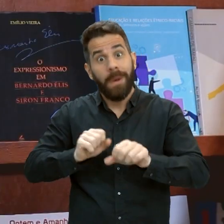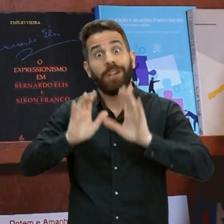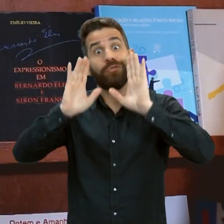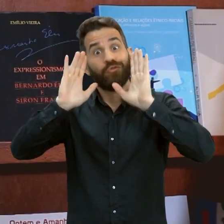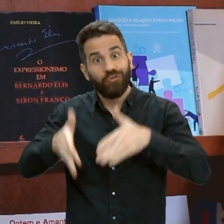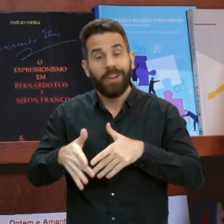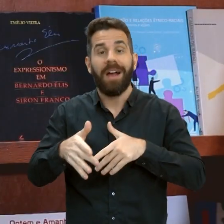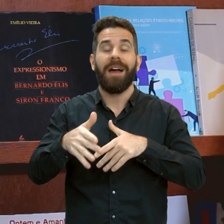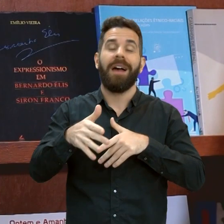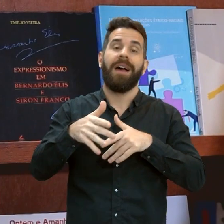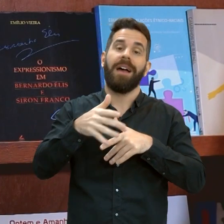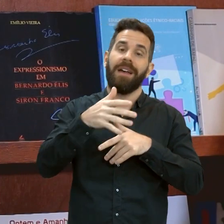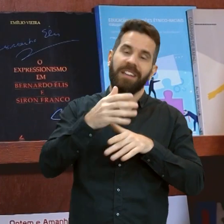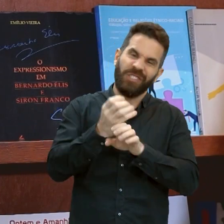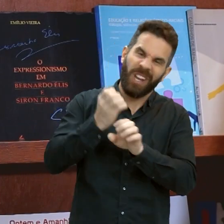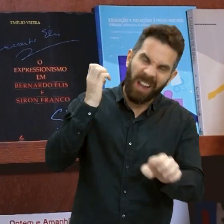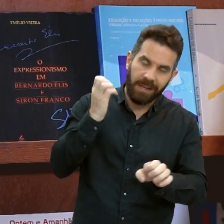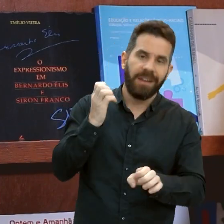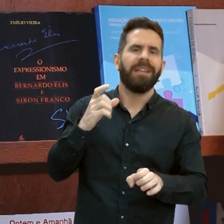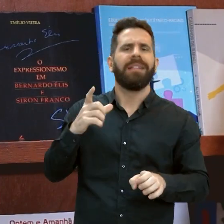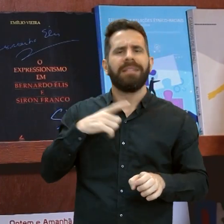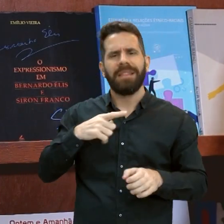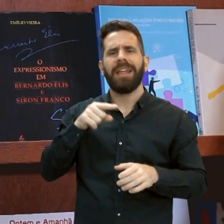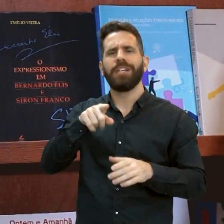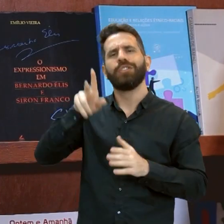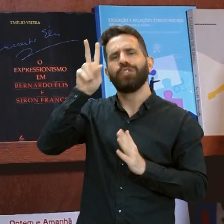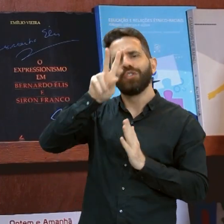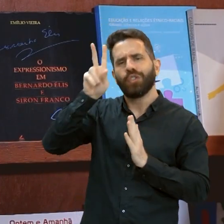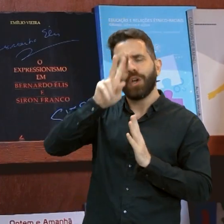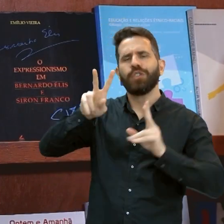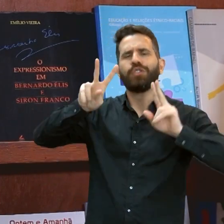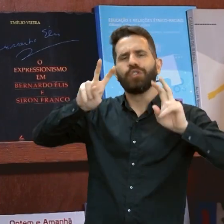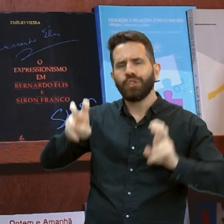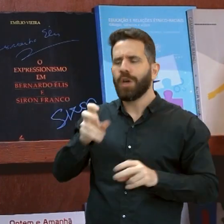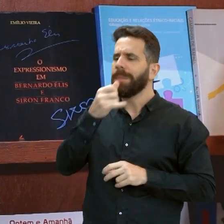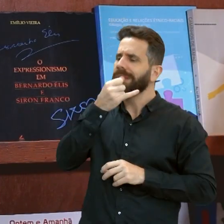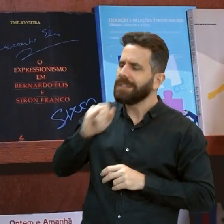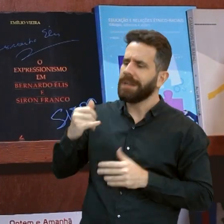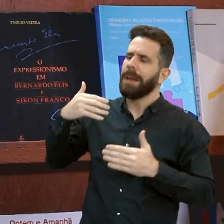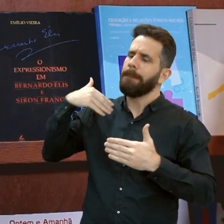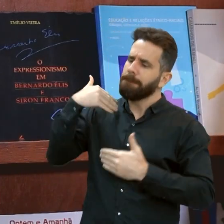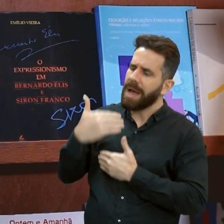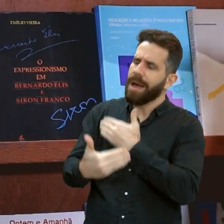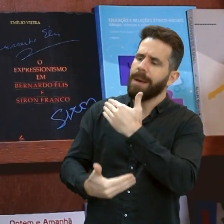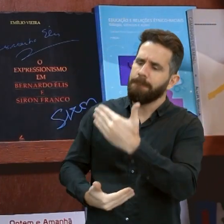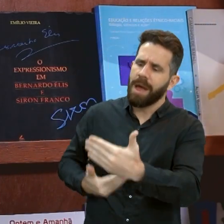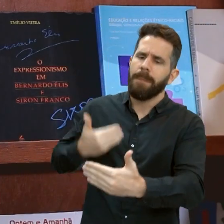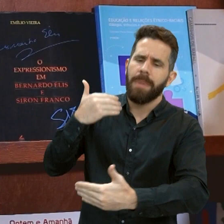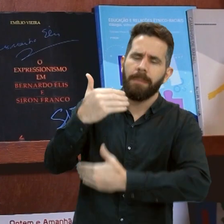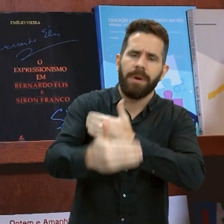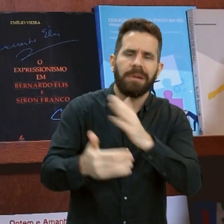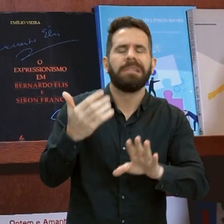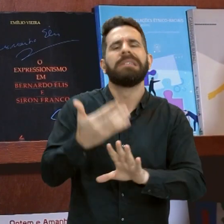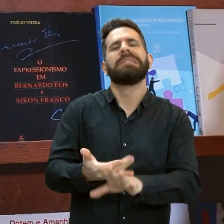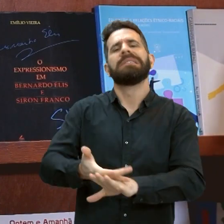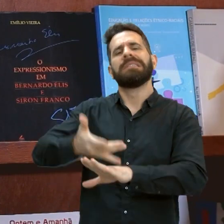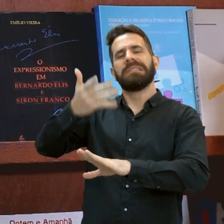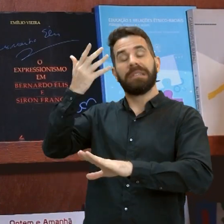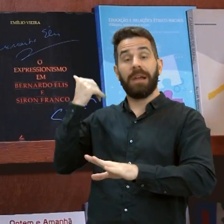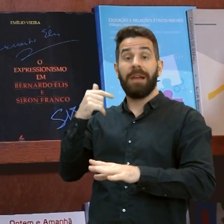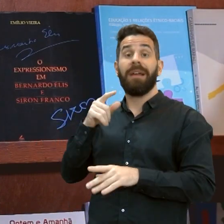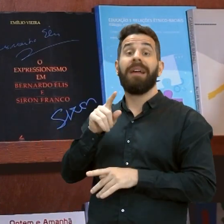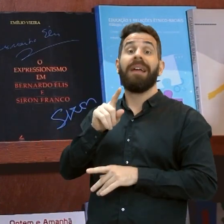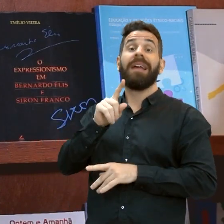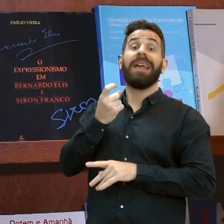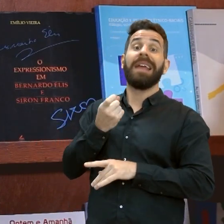eletrificação do estado de Goiás, né? Que é uma história antiga, que vem, por exemplo, da antiga capital, né? Da